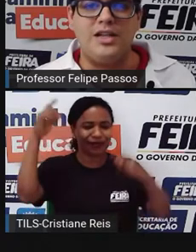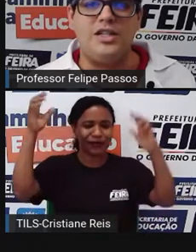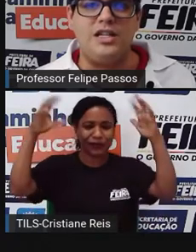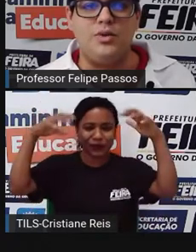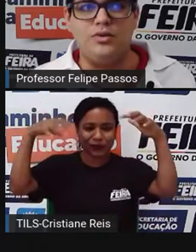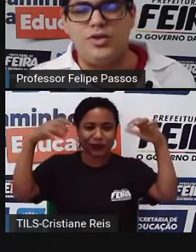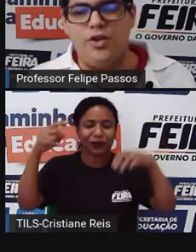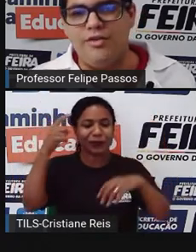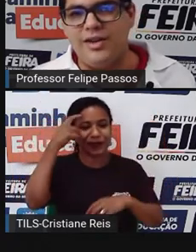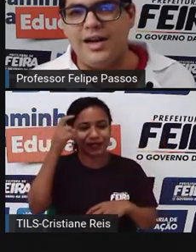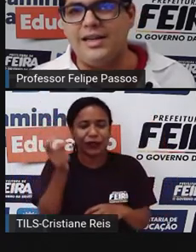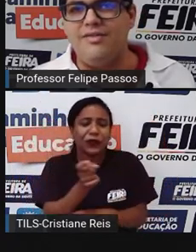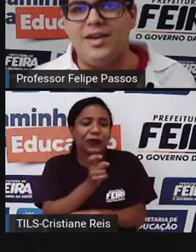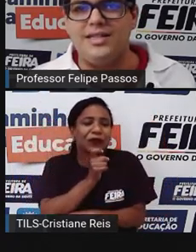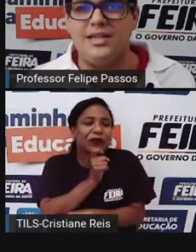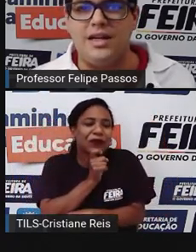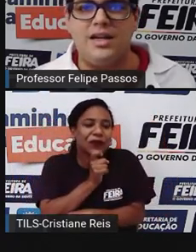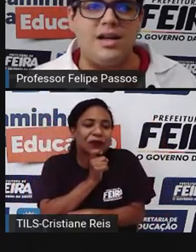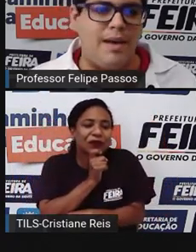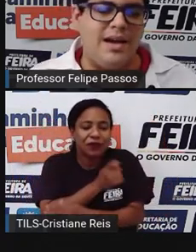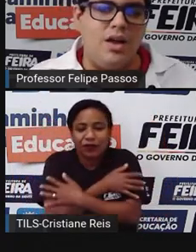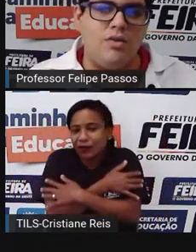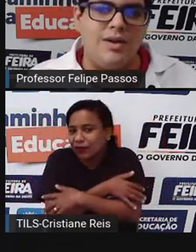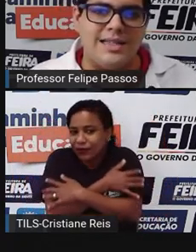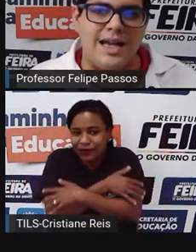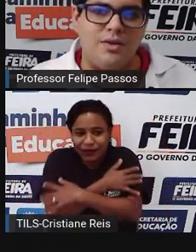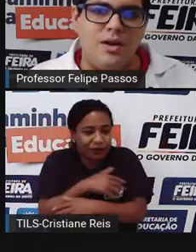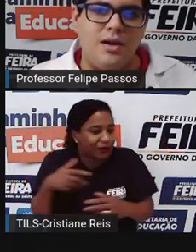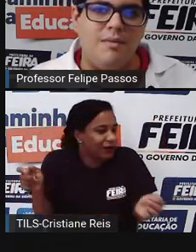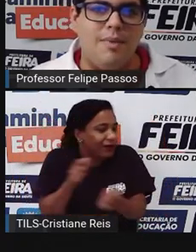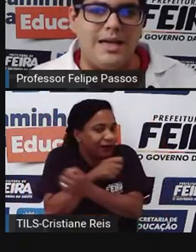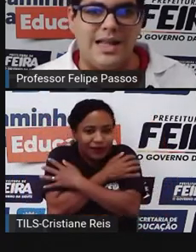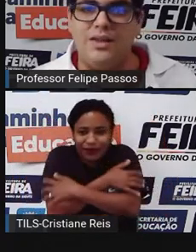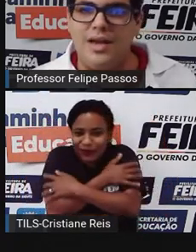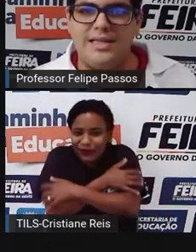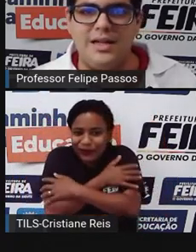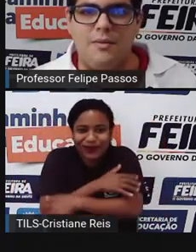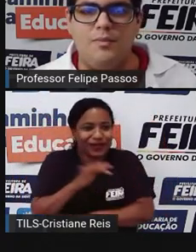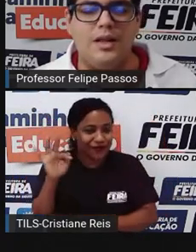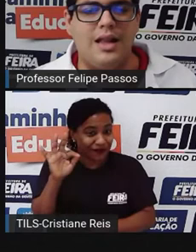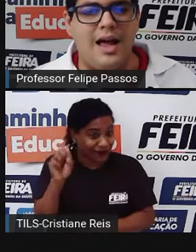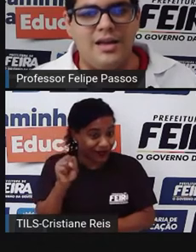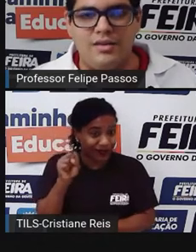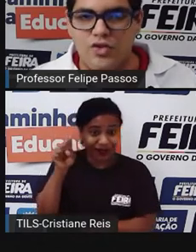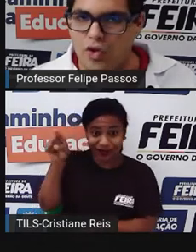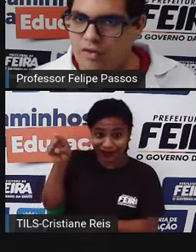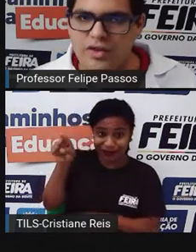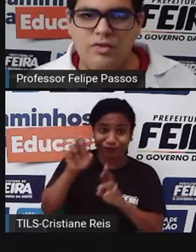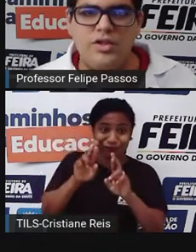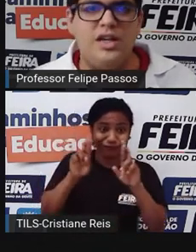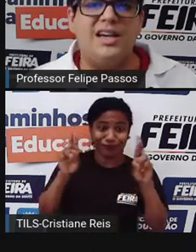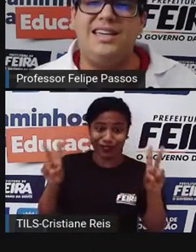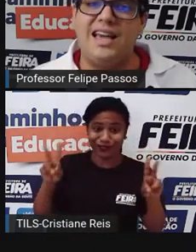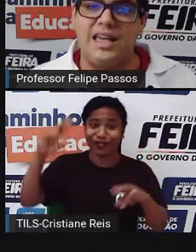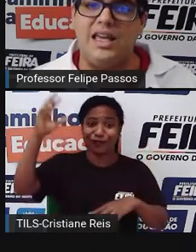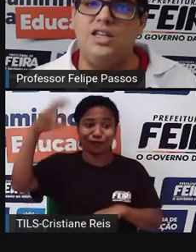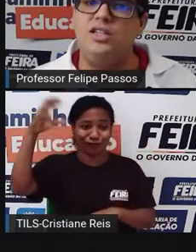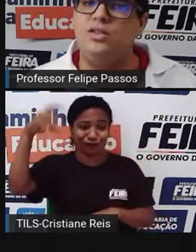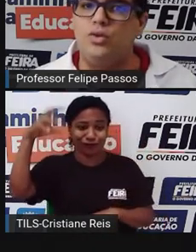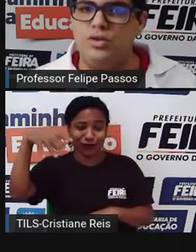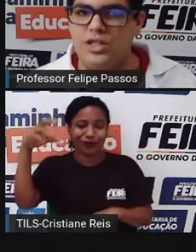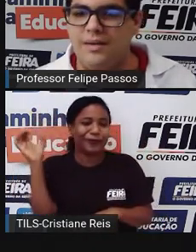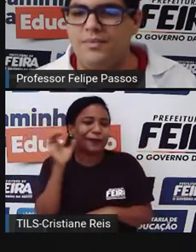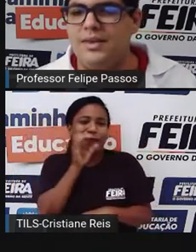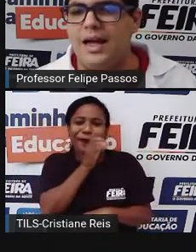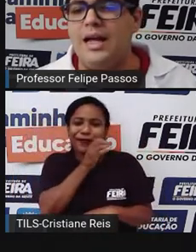Muita gente, quando chove, aqui em Feira de Santana, já pega logo um casaco. Mas lá não é assim não. Lá chove todo dia e é quente